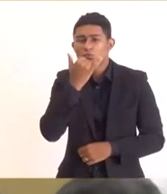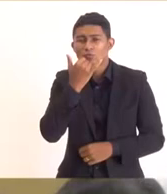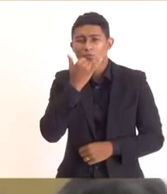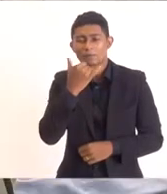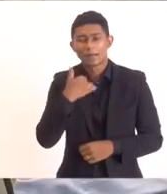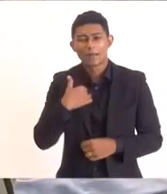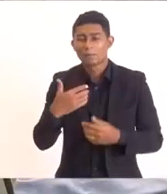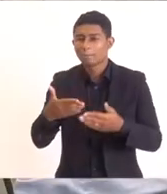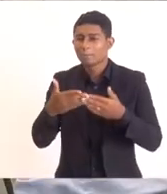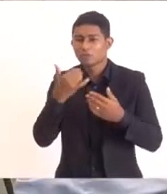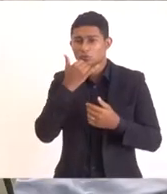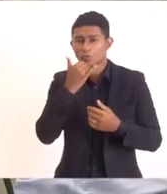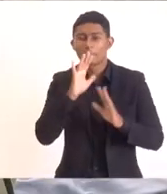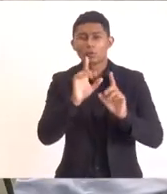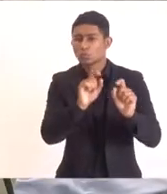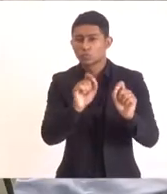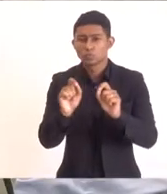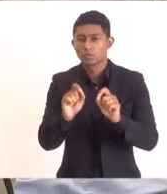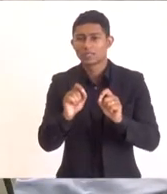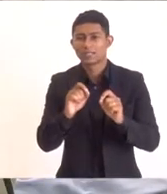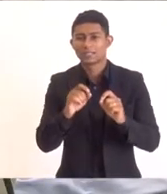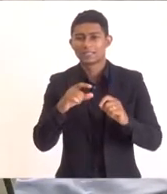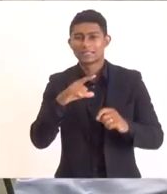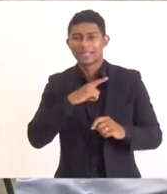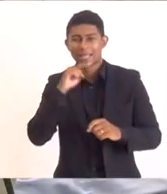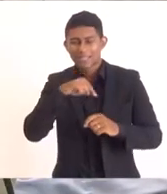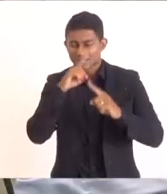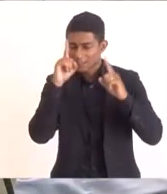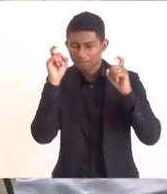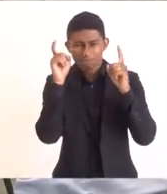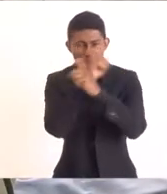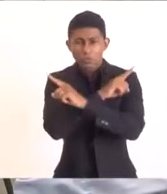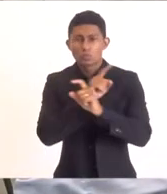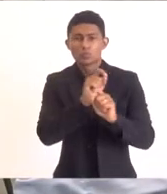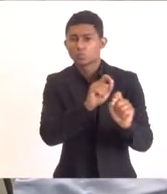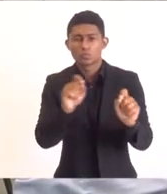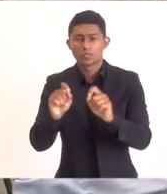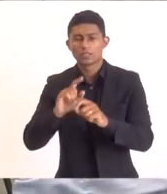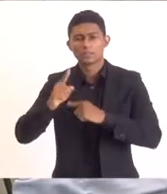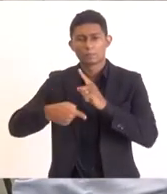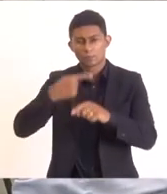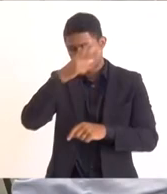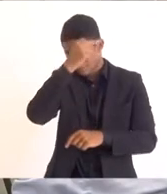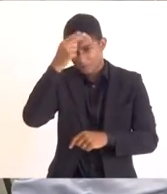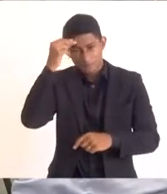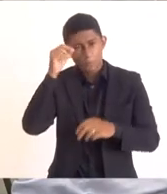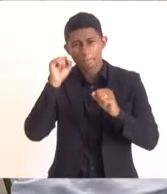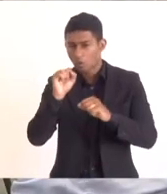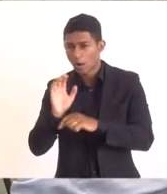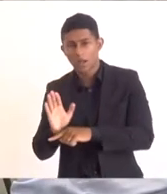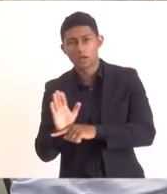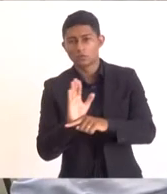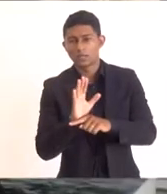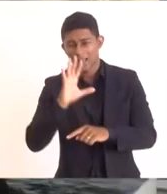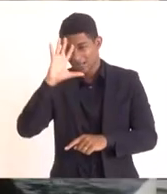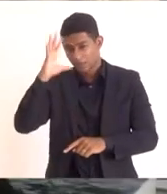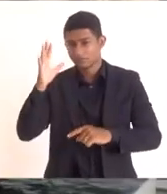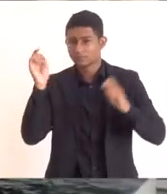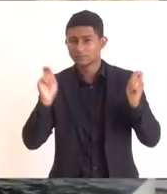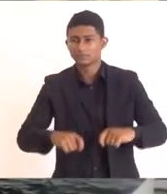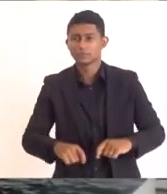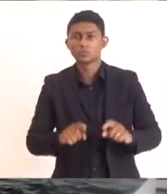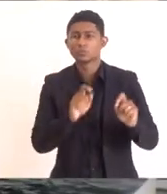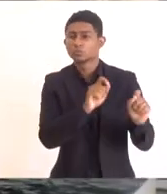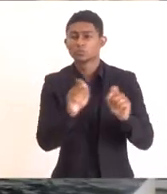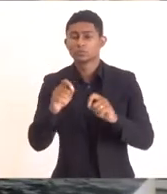perdoar. Nós temos aqui um pequeno gargalozinho que, depois, o prefeito pode te ajudar a resolver. Nós temos